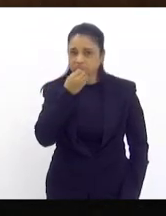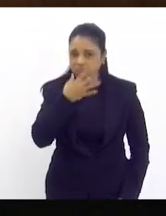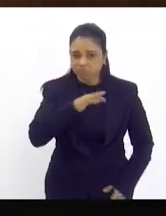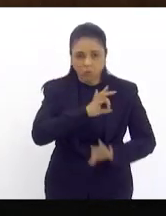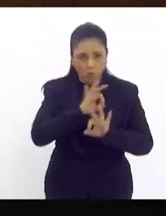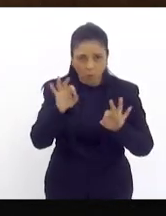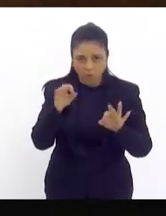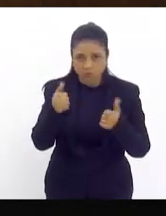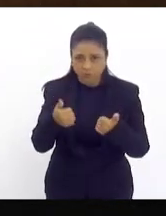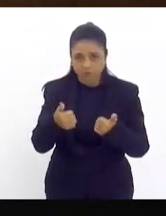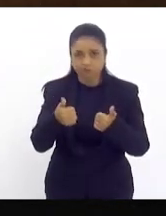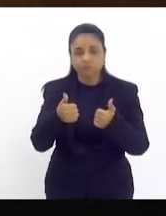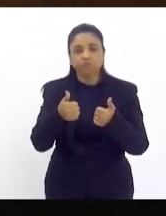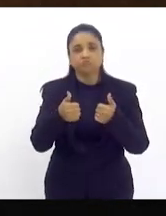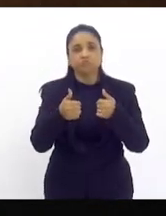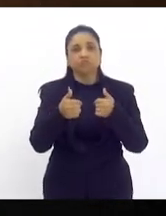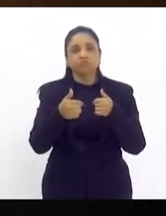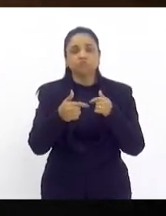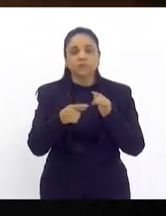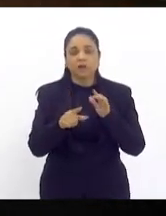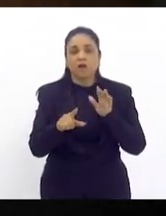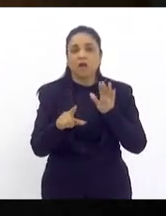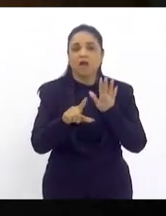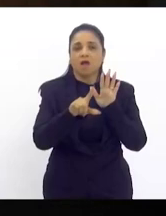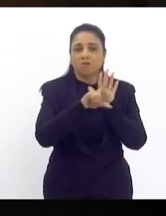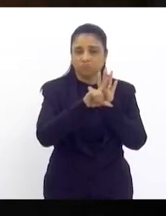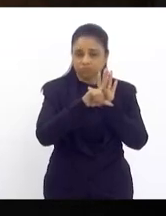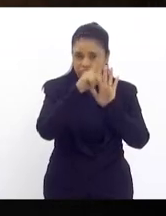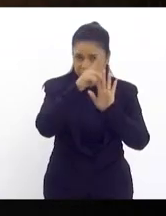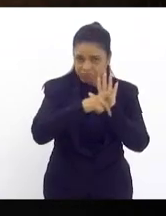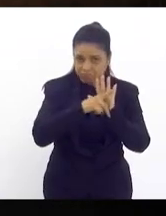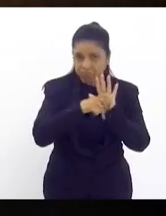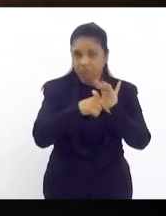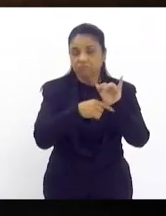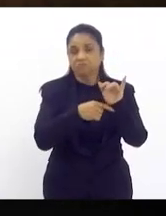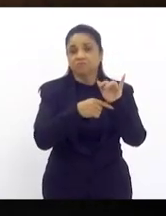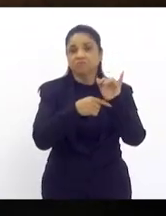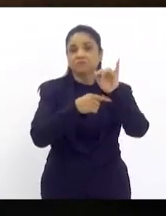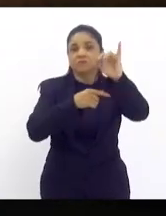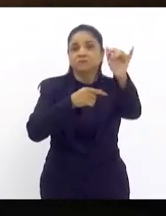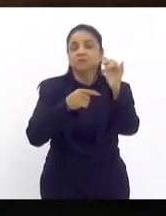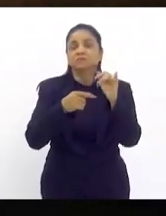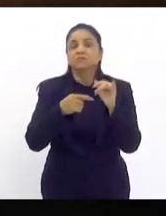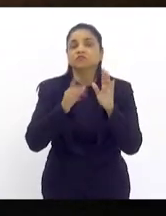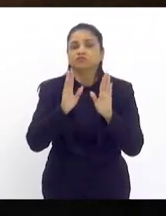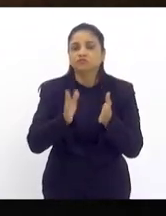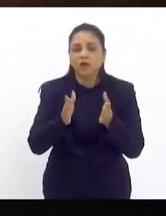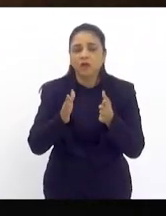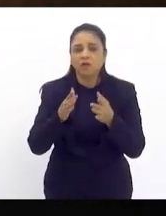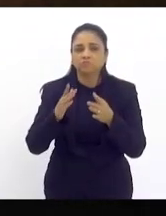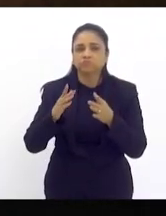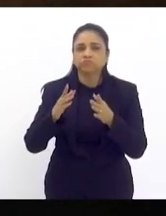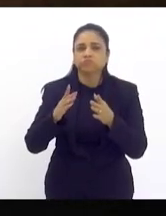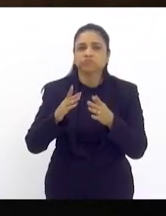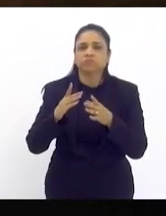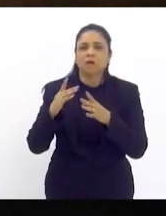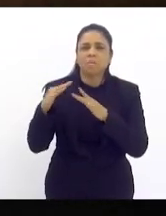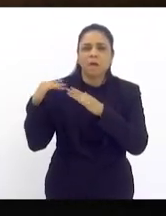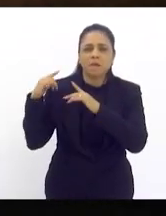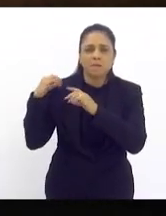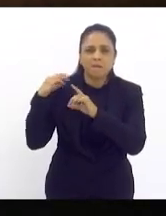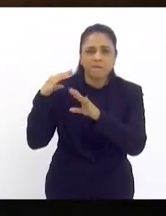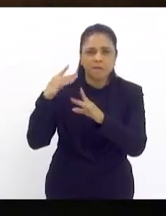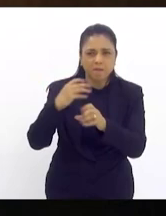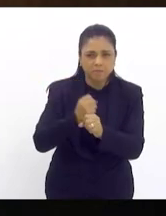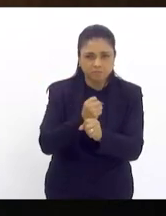essa indicação legislativa porque já tem muito tempo em que o